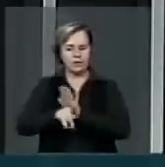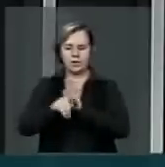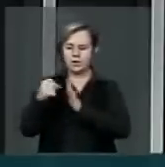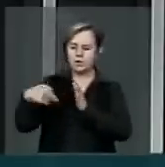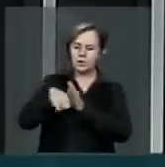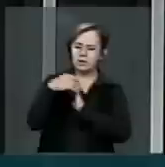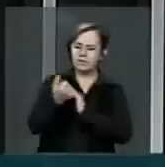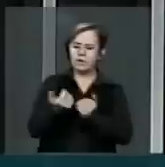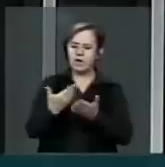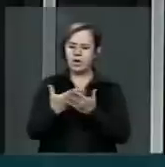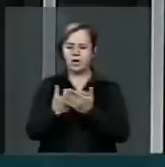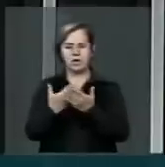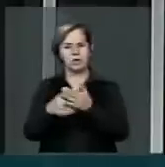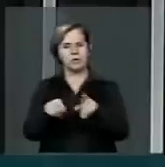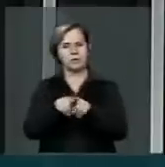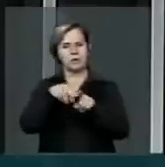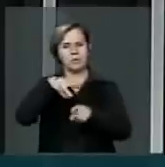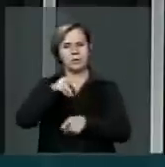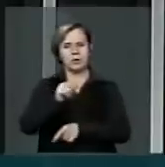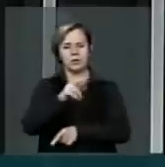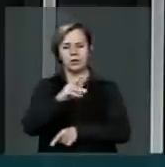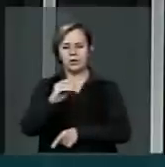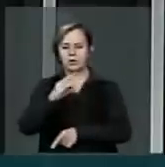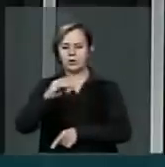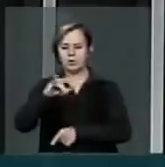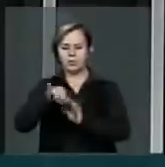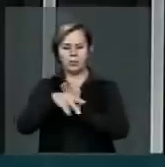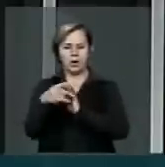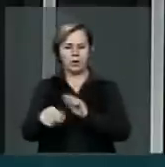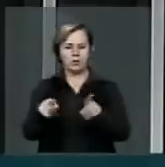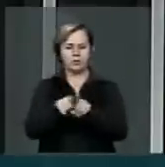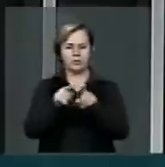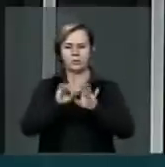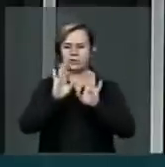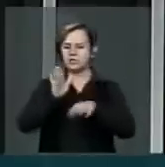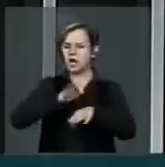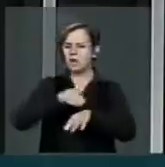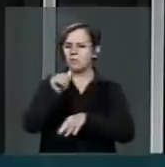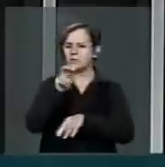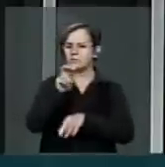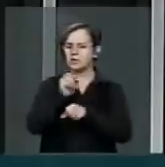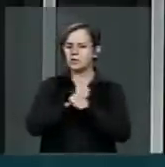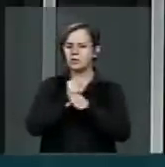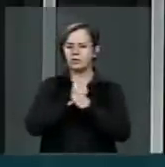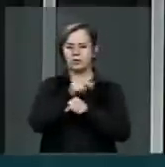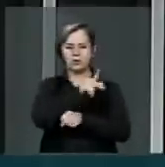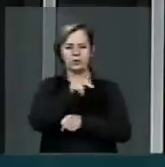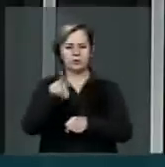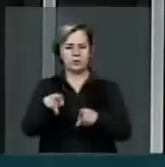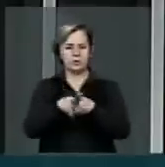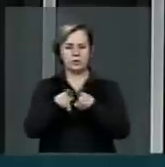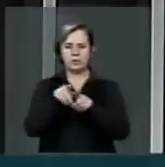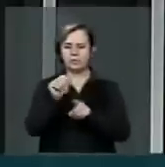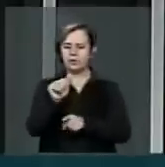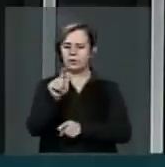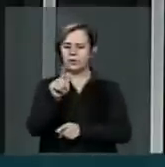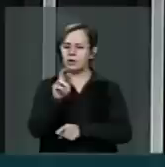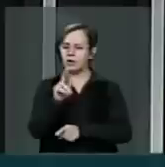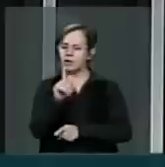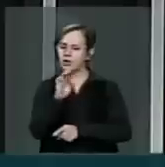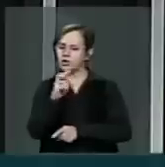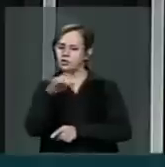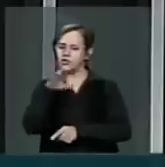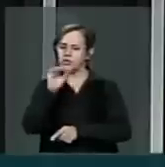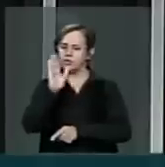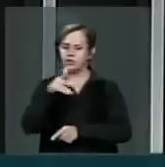que moram no Brasil e mais de 15 anos professor universitário argelino empresário um sírio que mora mais